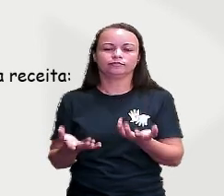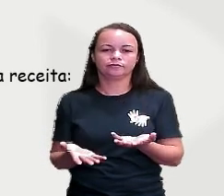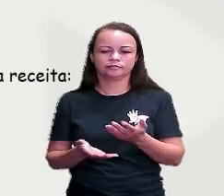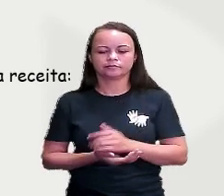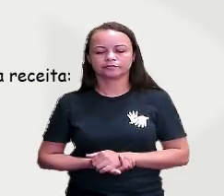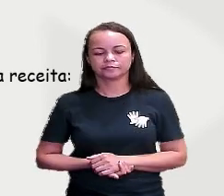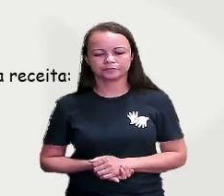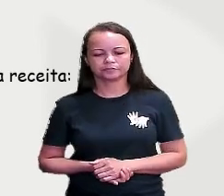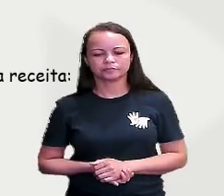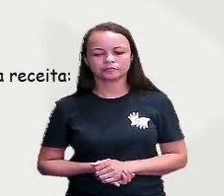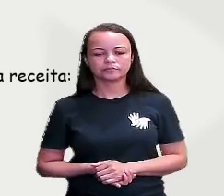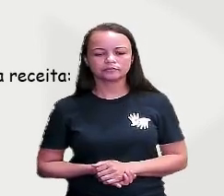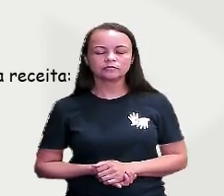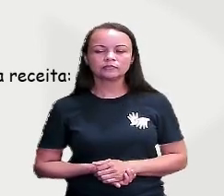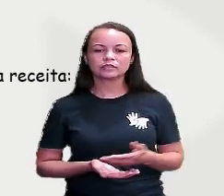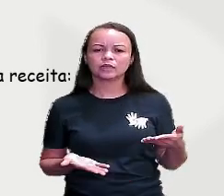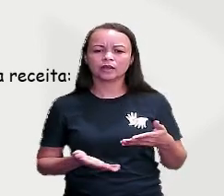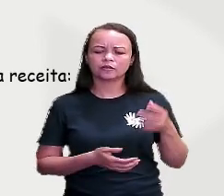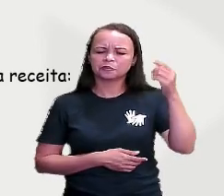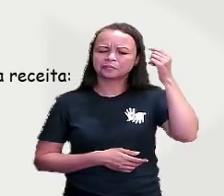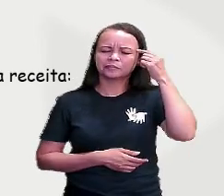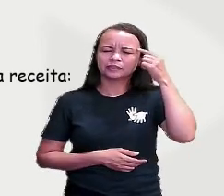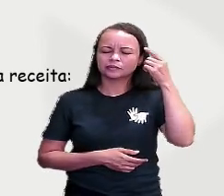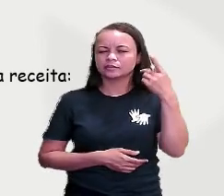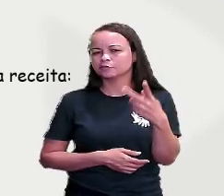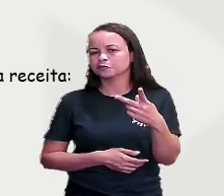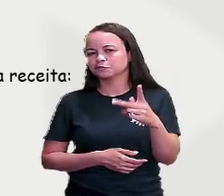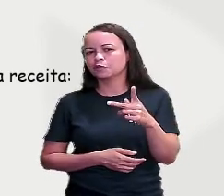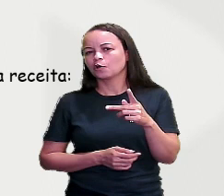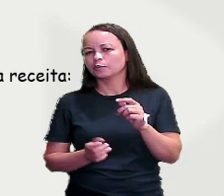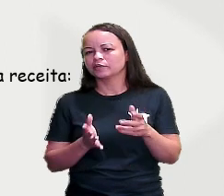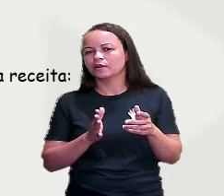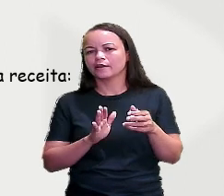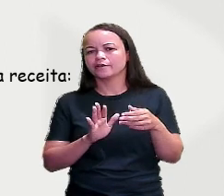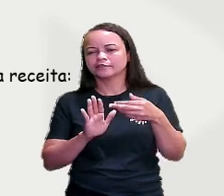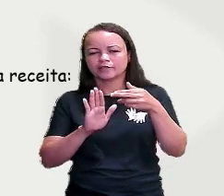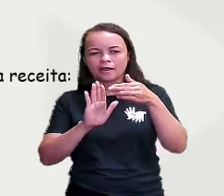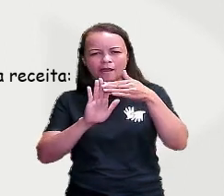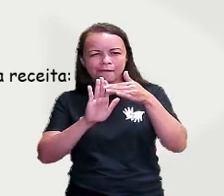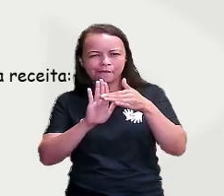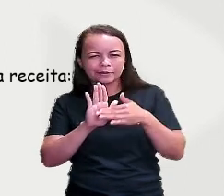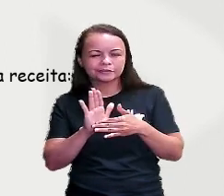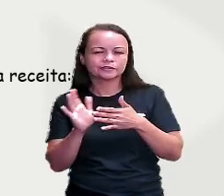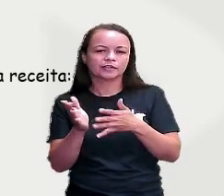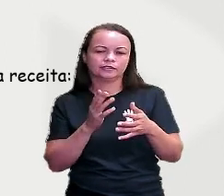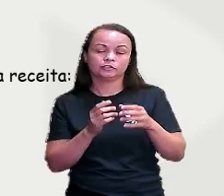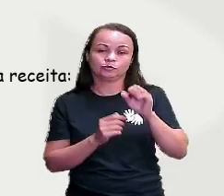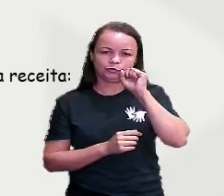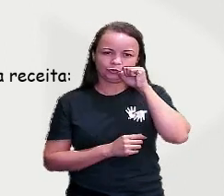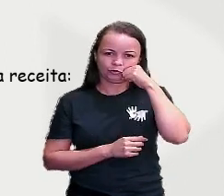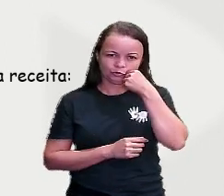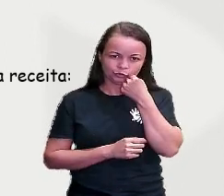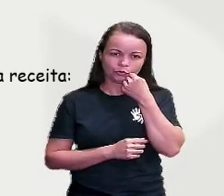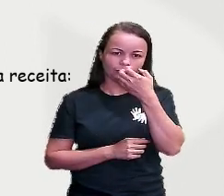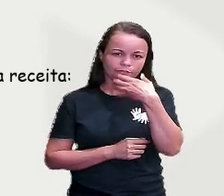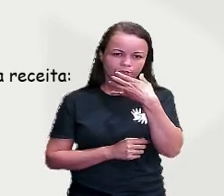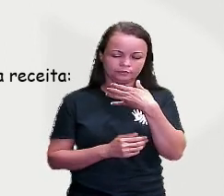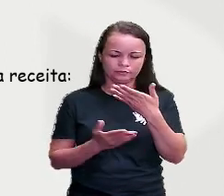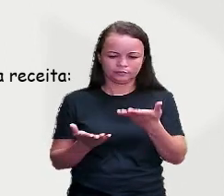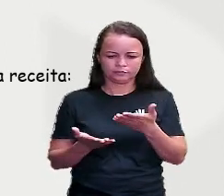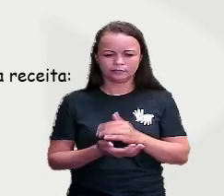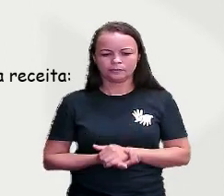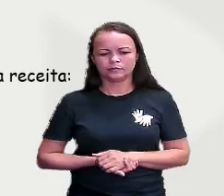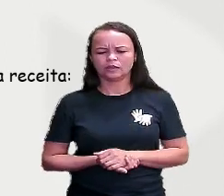Então, vamos pensar aqui algumas questões sobre essa receita aí do suco de maçã. Então, o que é que será feito nessa